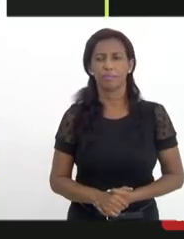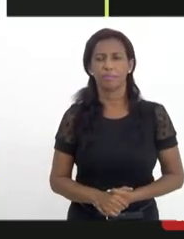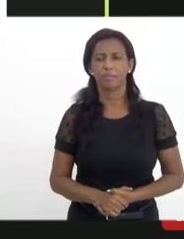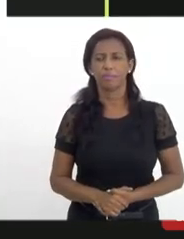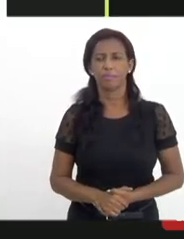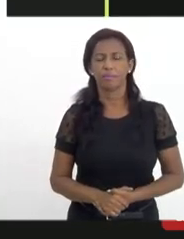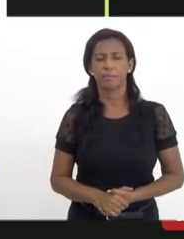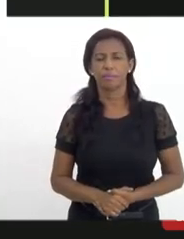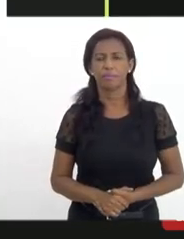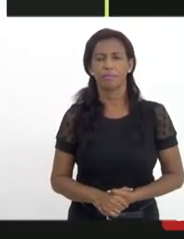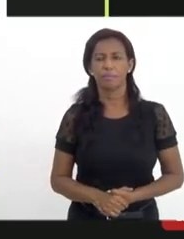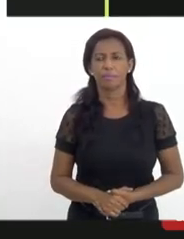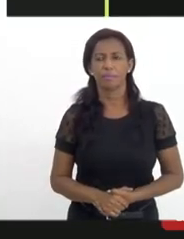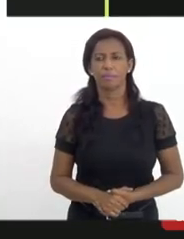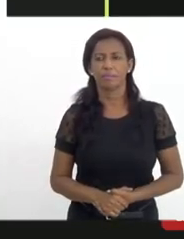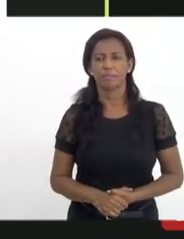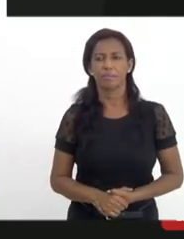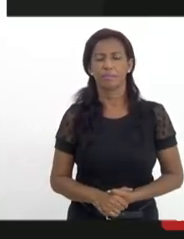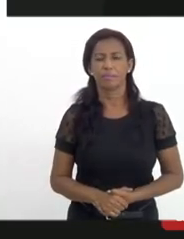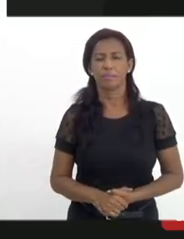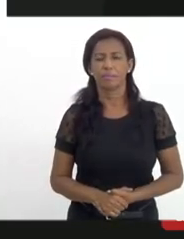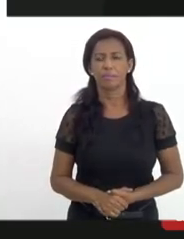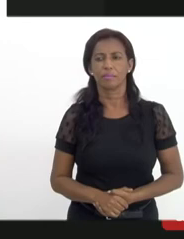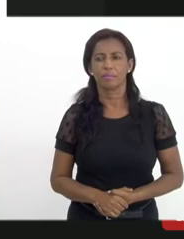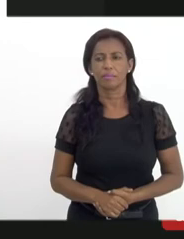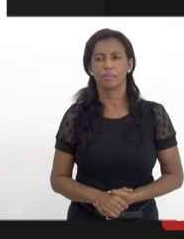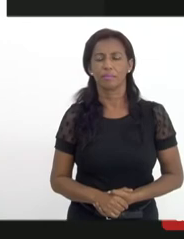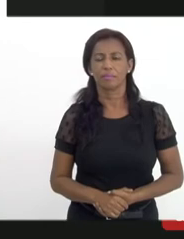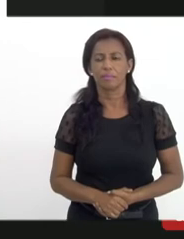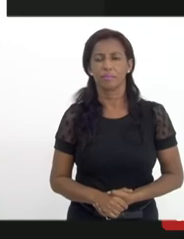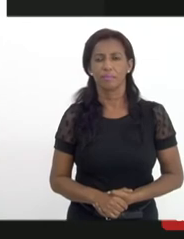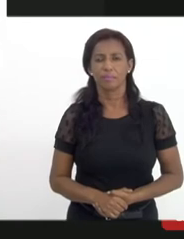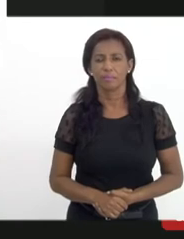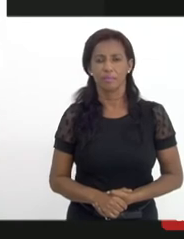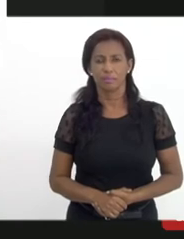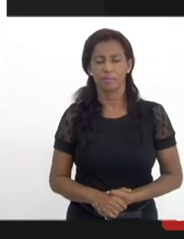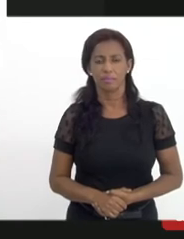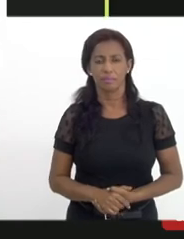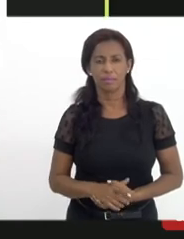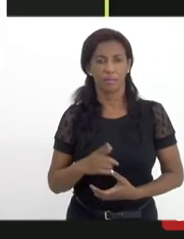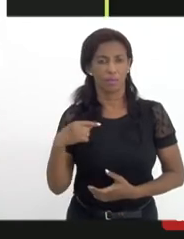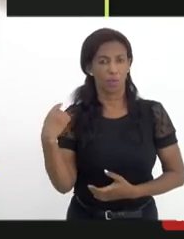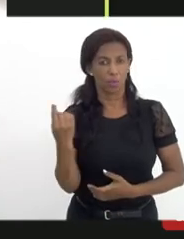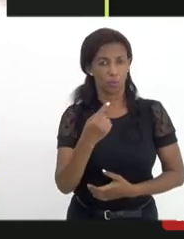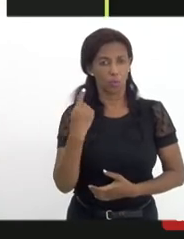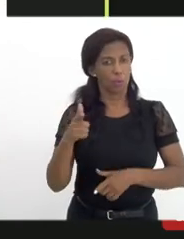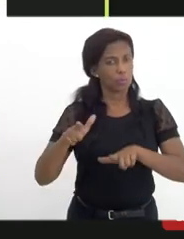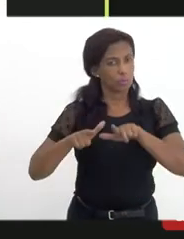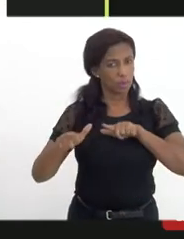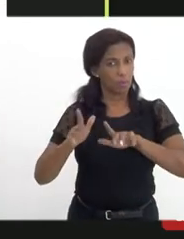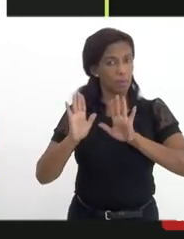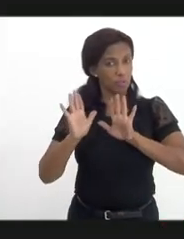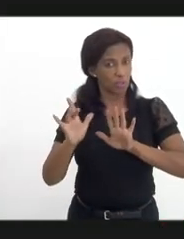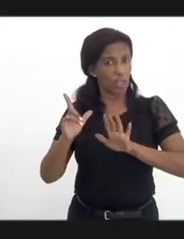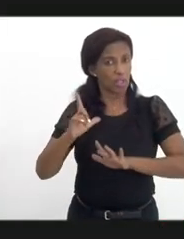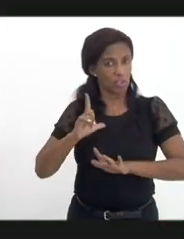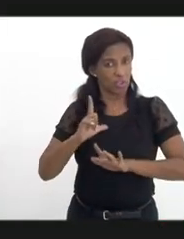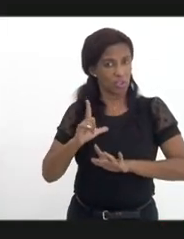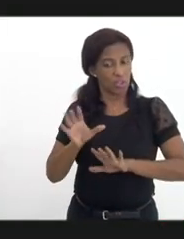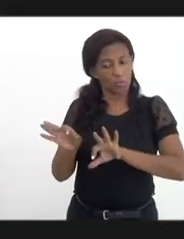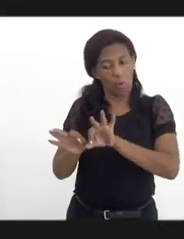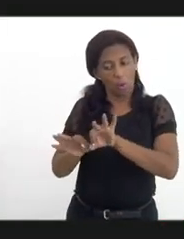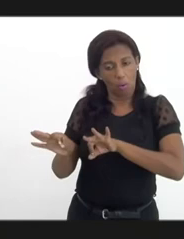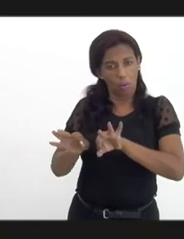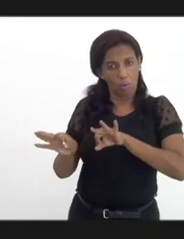Gostaria de um olhando rapidinho. Pode fazer, Luas. Quer dizer, o nosso serviço já existia, a gente está fazendo um reordenamento da